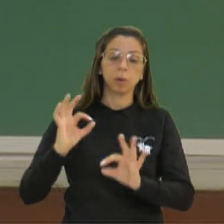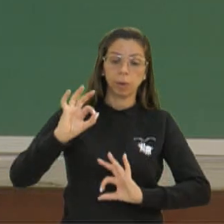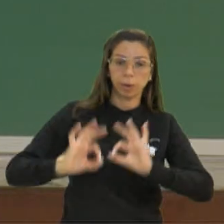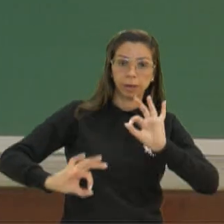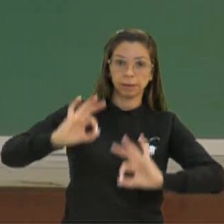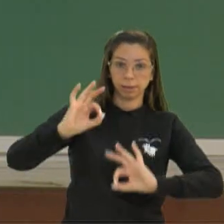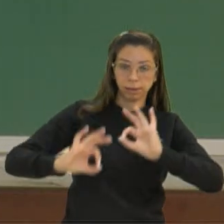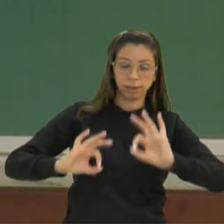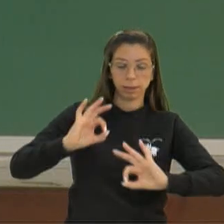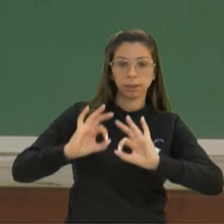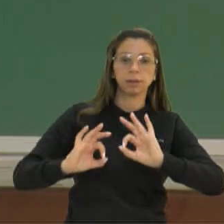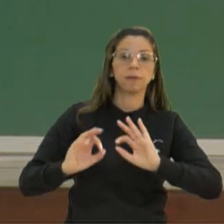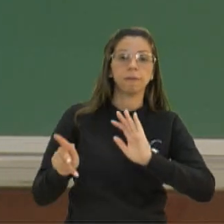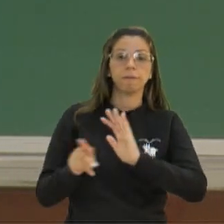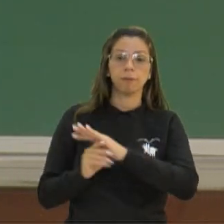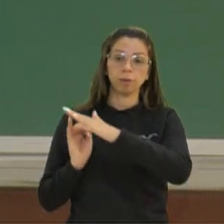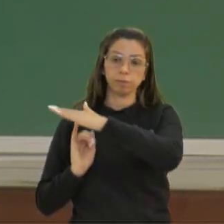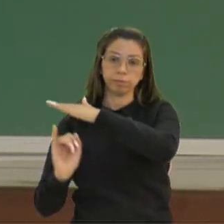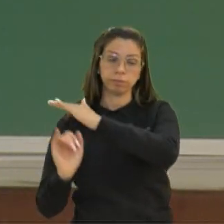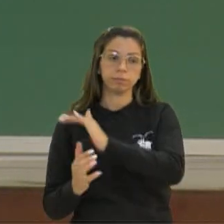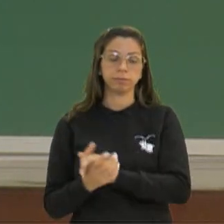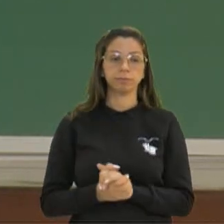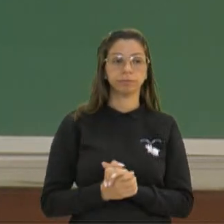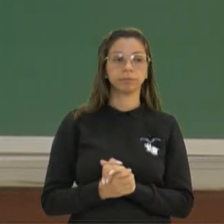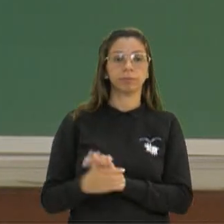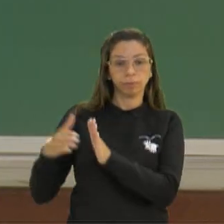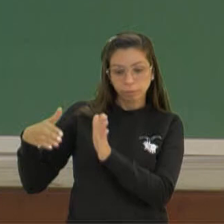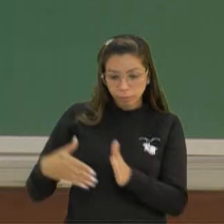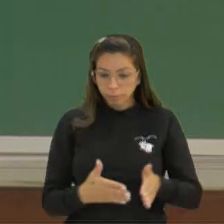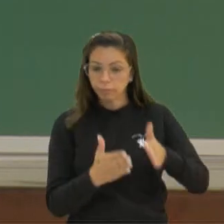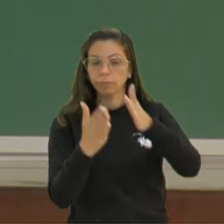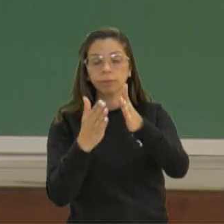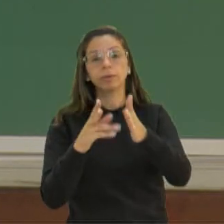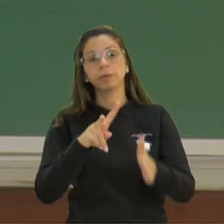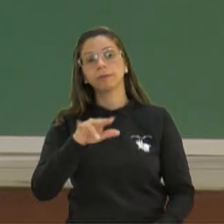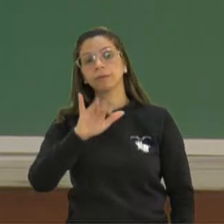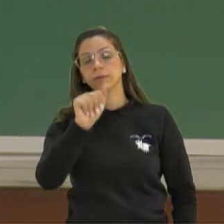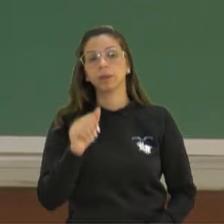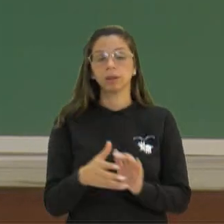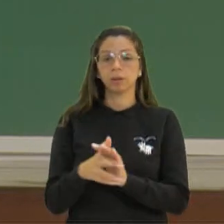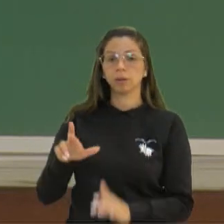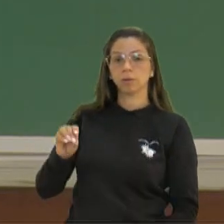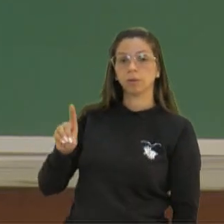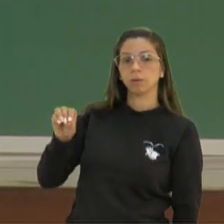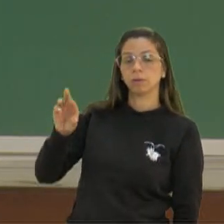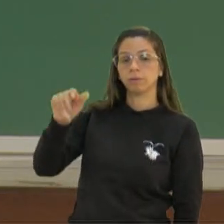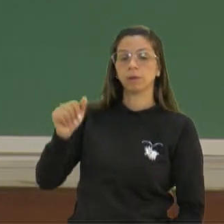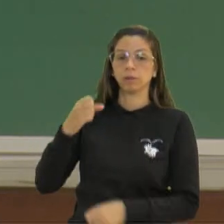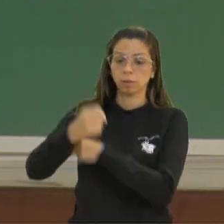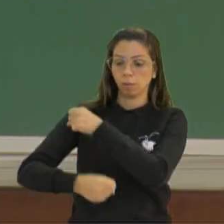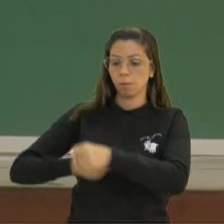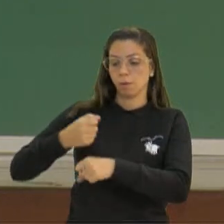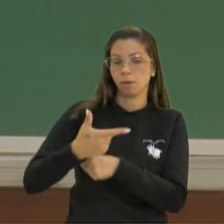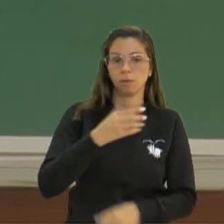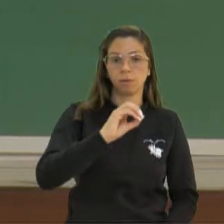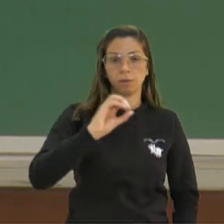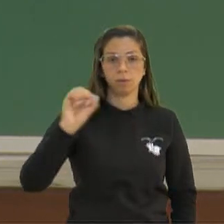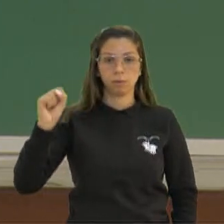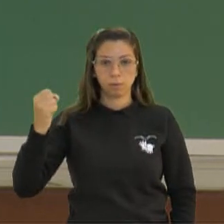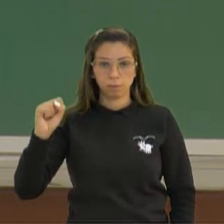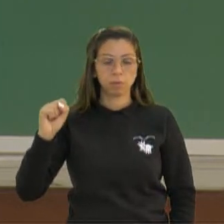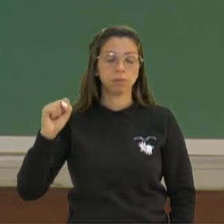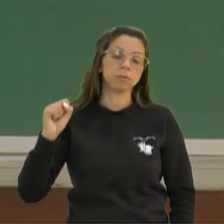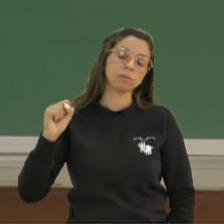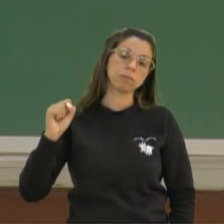rodovias, ferrovias. E aqui nós vamos a ela. Em 2008, provavelmente tem um, é,